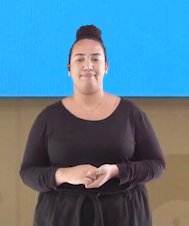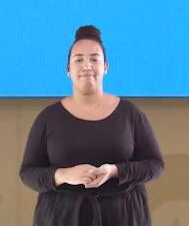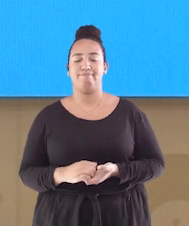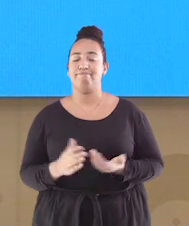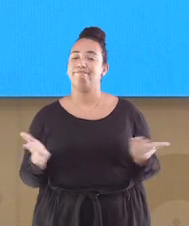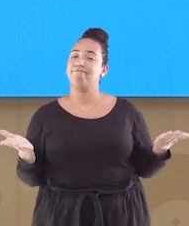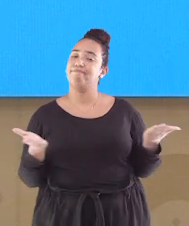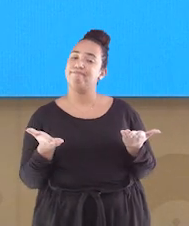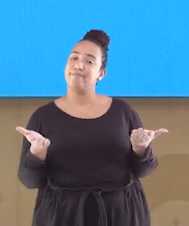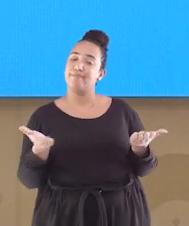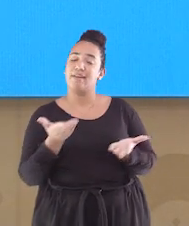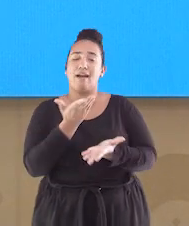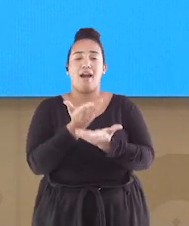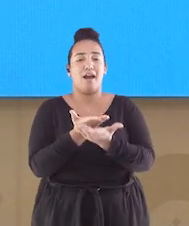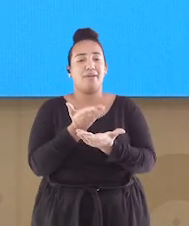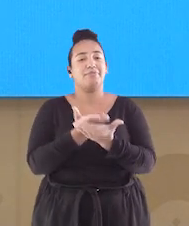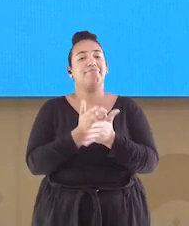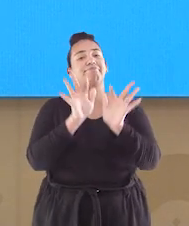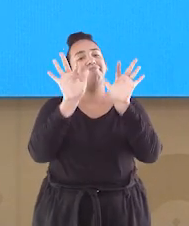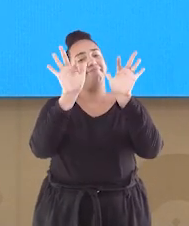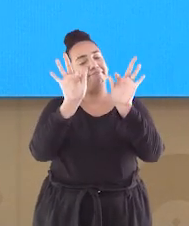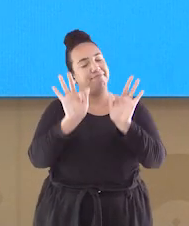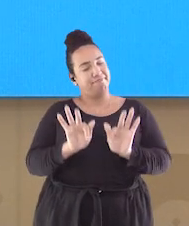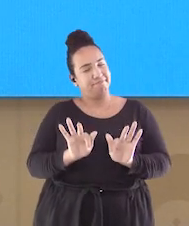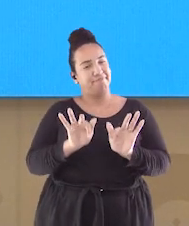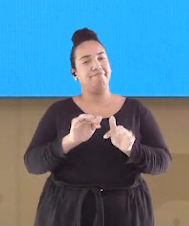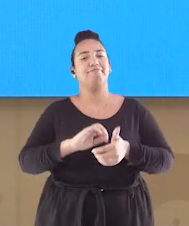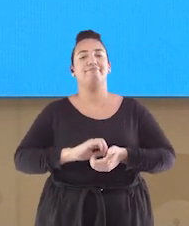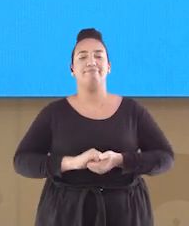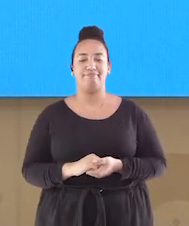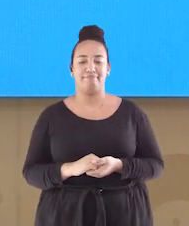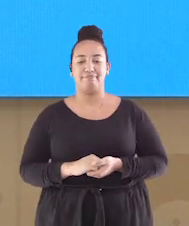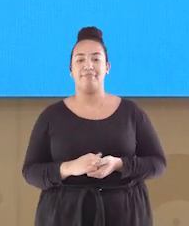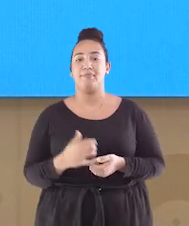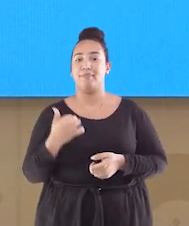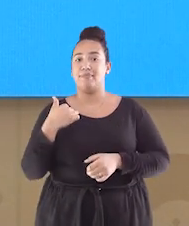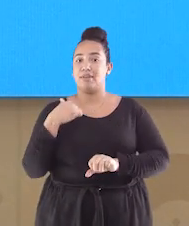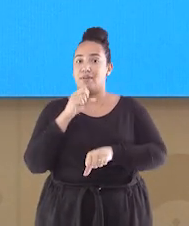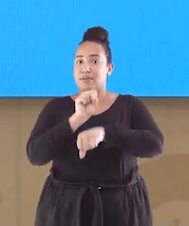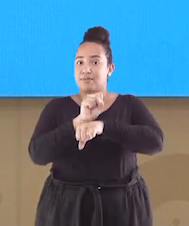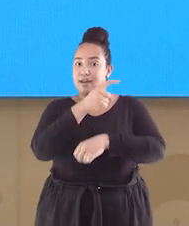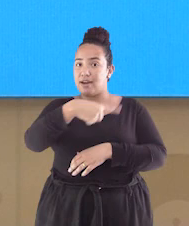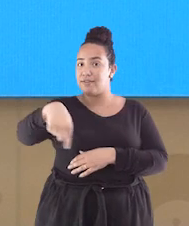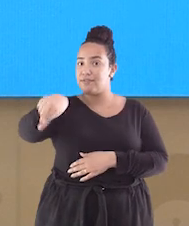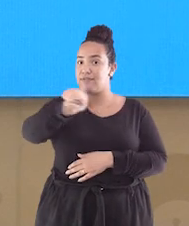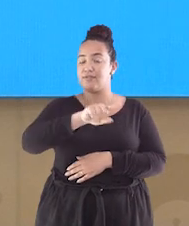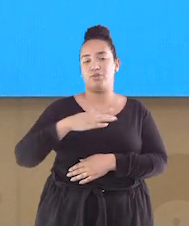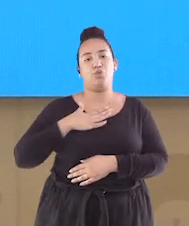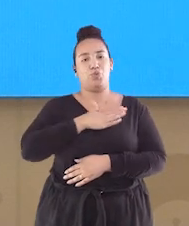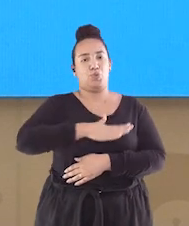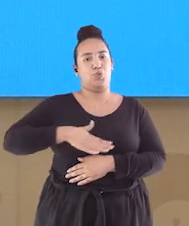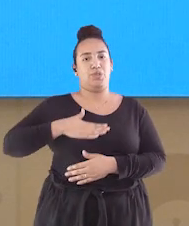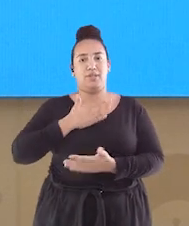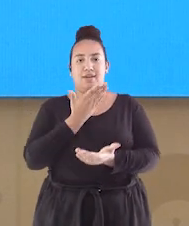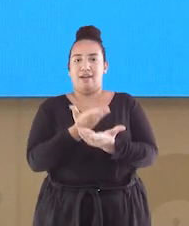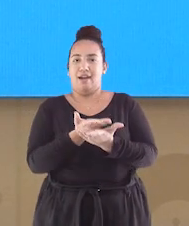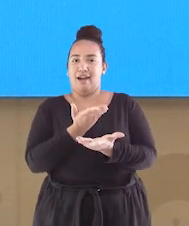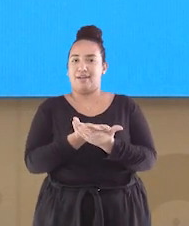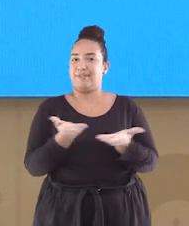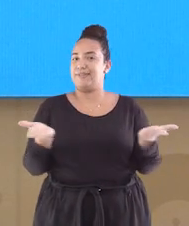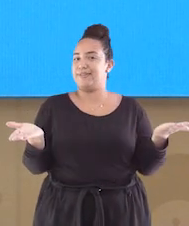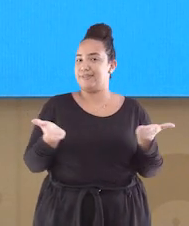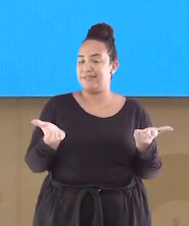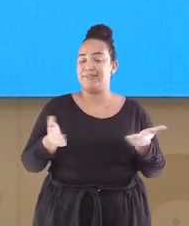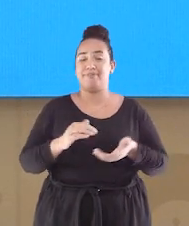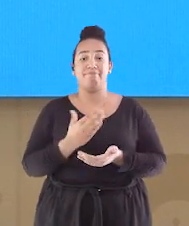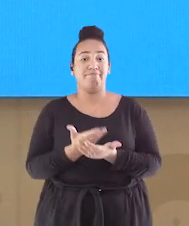E estamos chegando ao final de mais uma aula. Eu espero que vocês tenham gostado da aula de hoje.